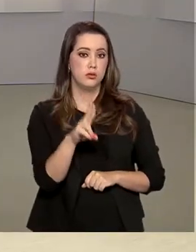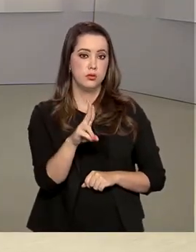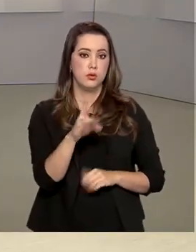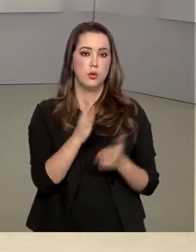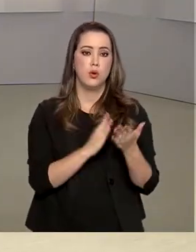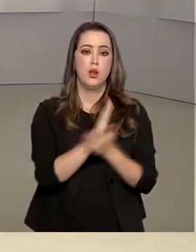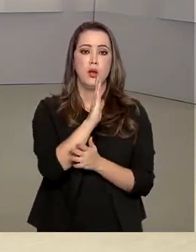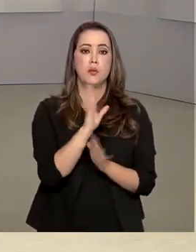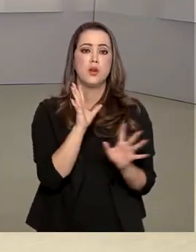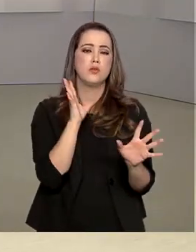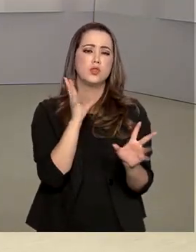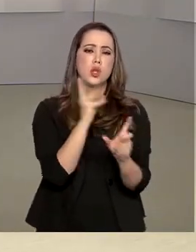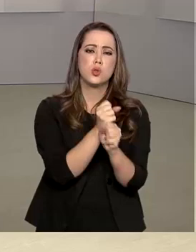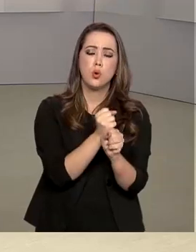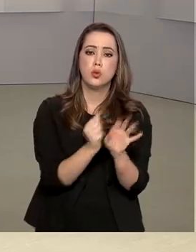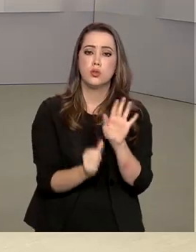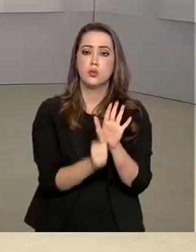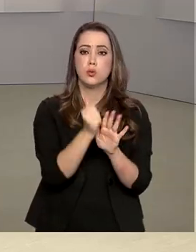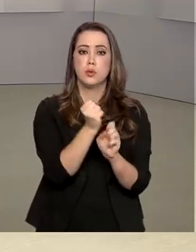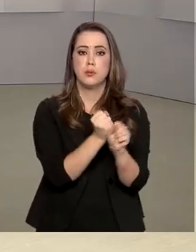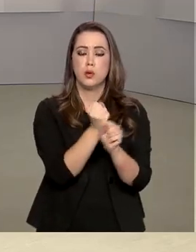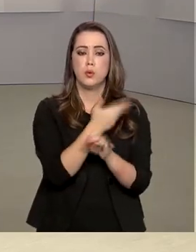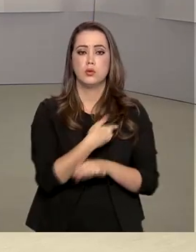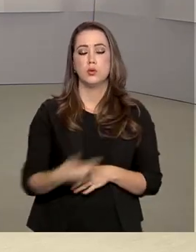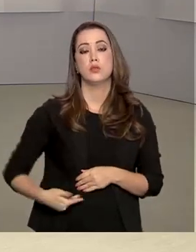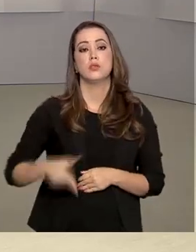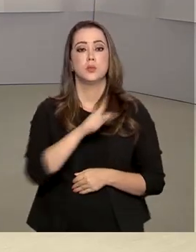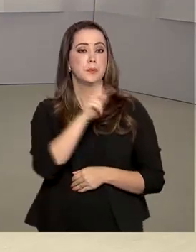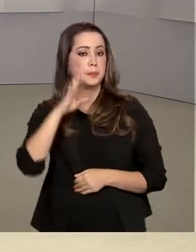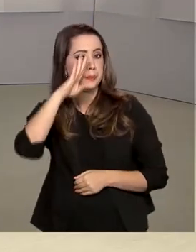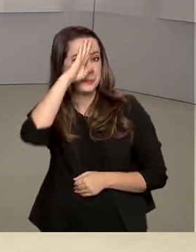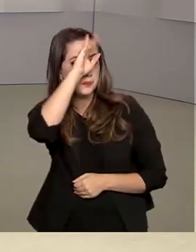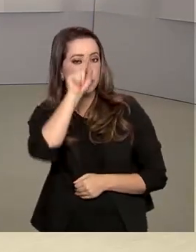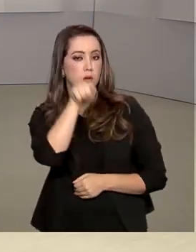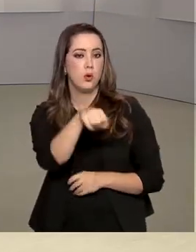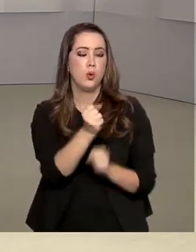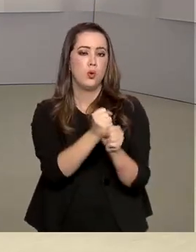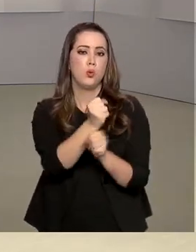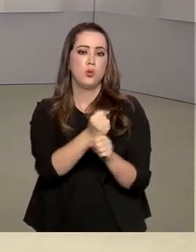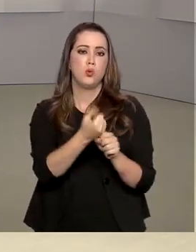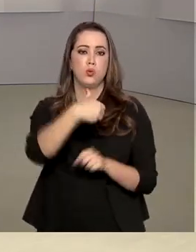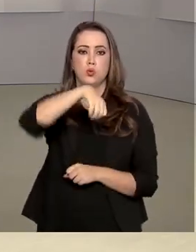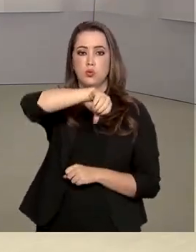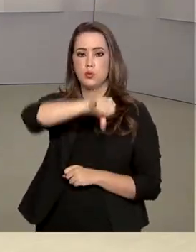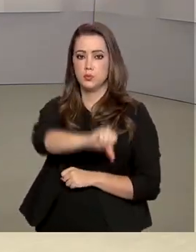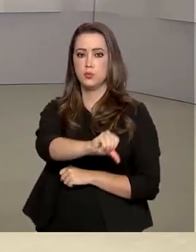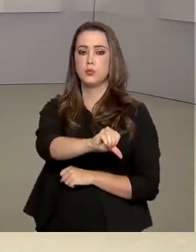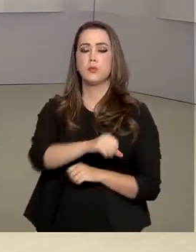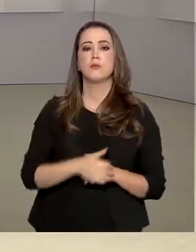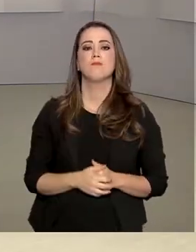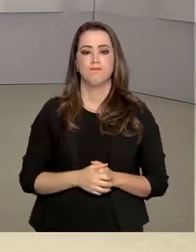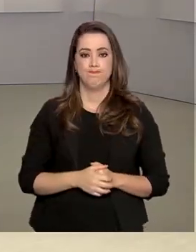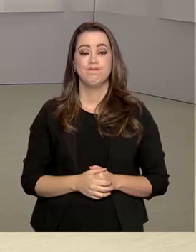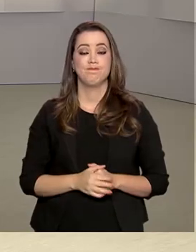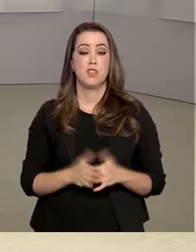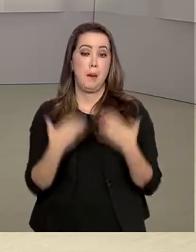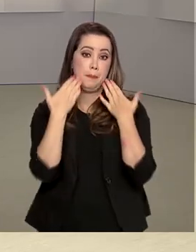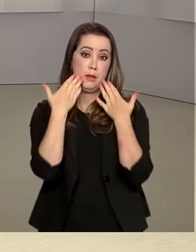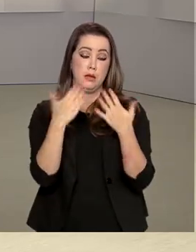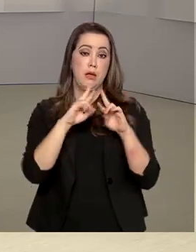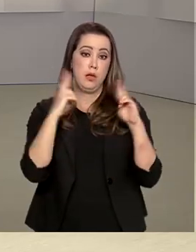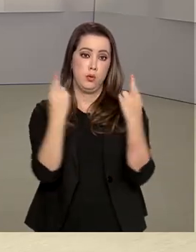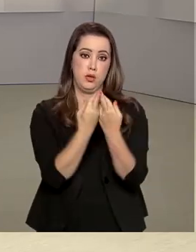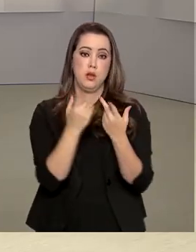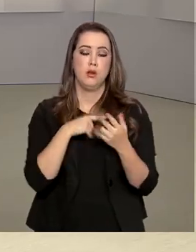União aprovou as contas do primeiro ano de governo do presidente Jair Bolsonaro referentes a 2019. A sessão foi